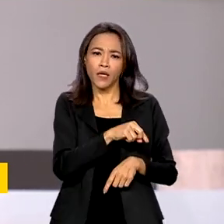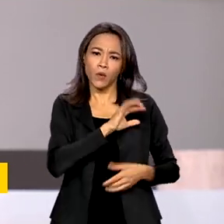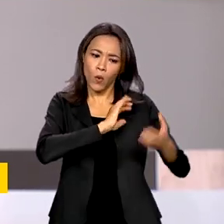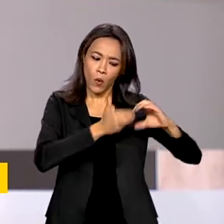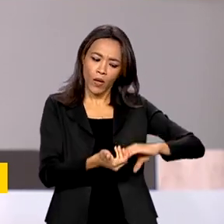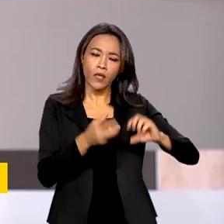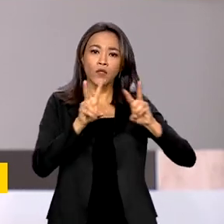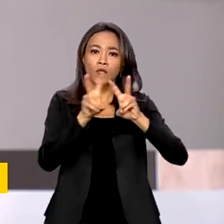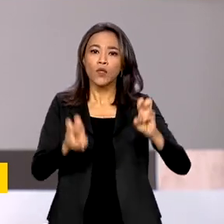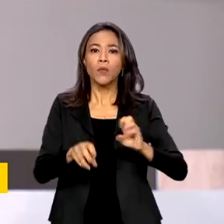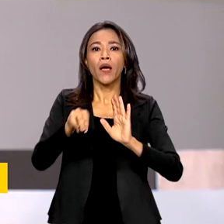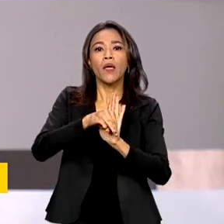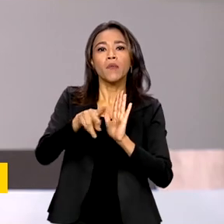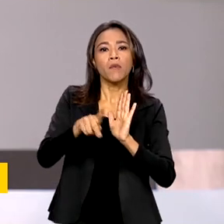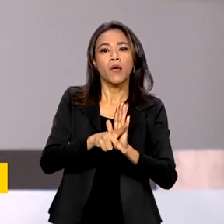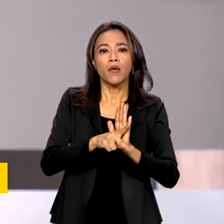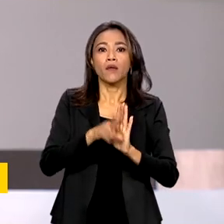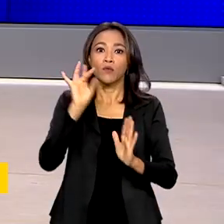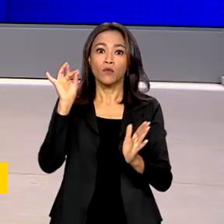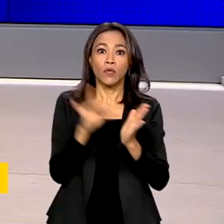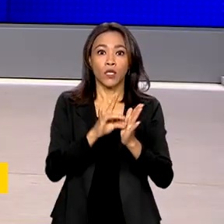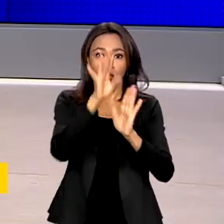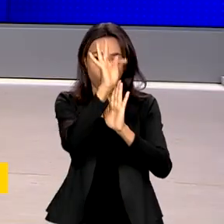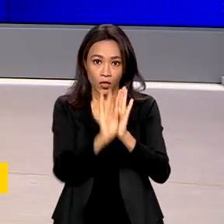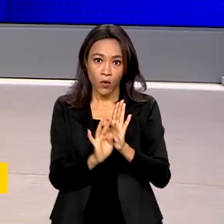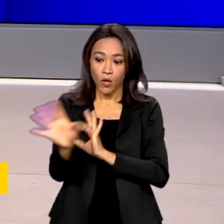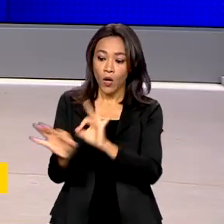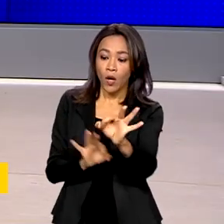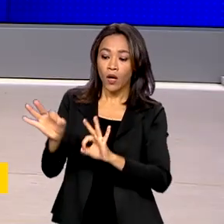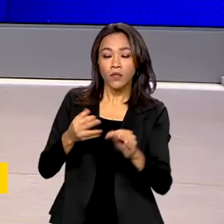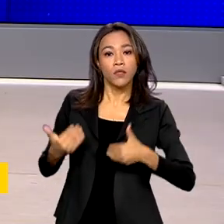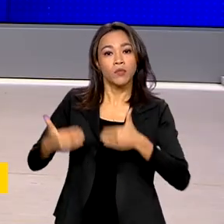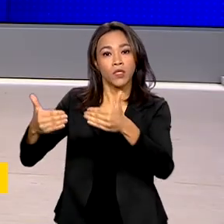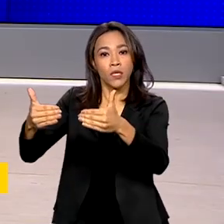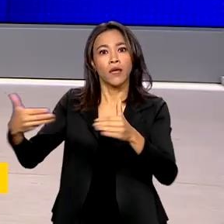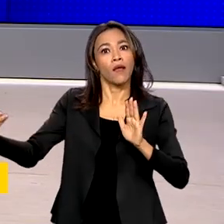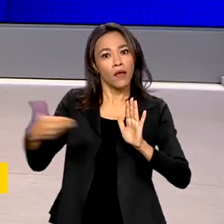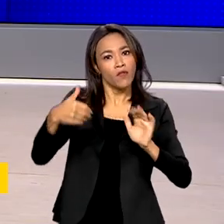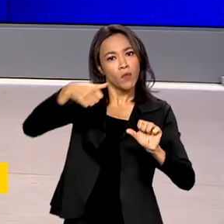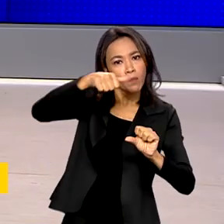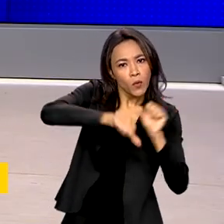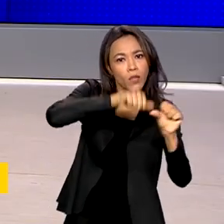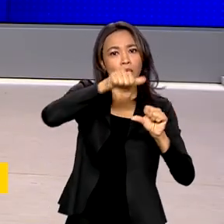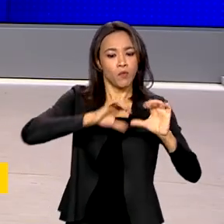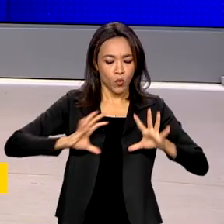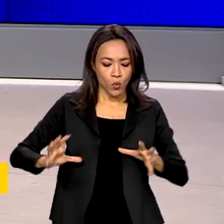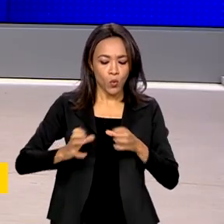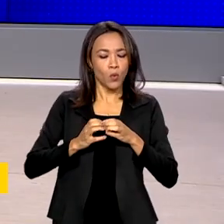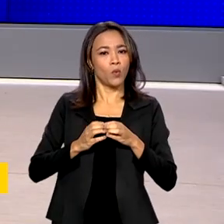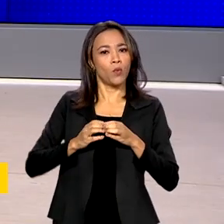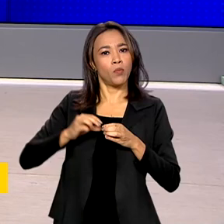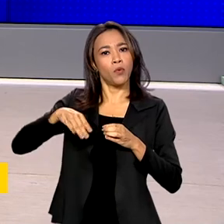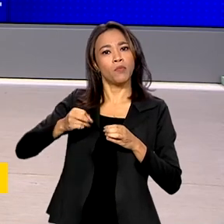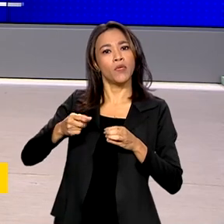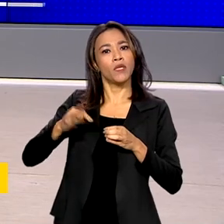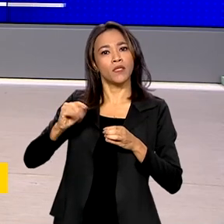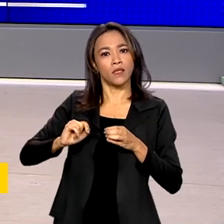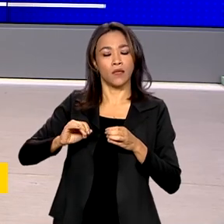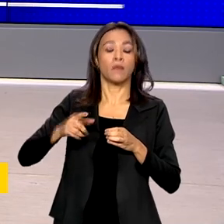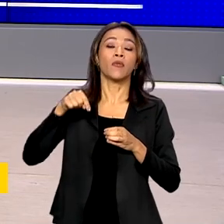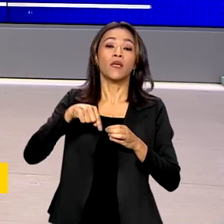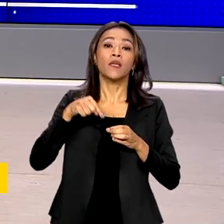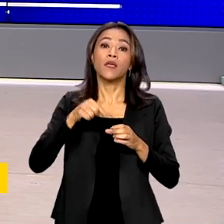que reestrutura a esplanada dos ministérios. O texto foi alterado por uma comissão mista que modificou funções dos